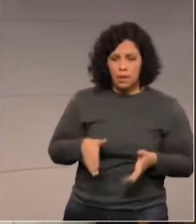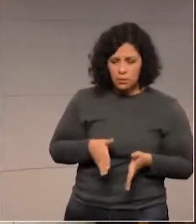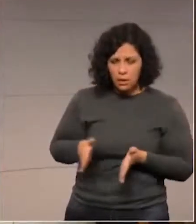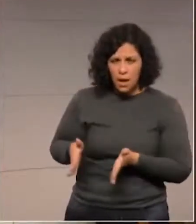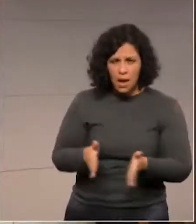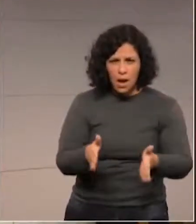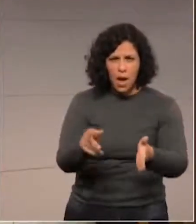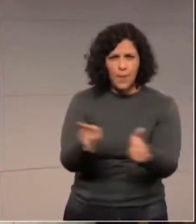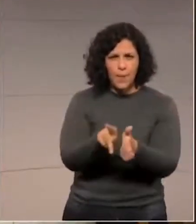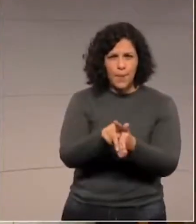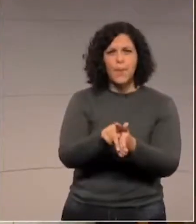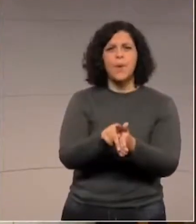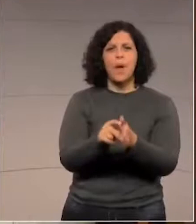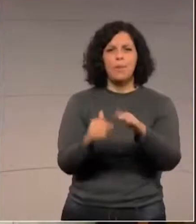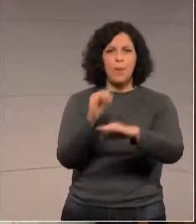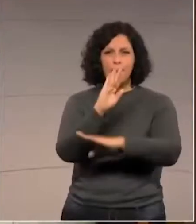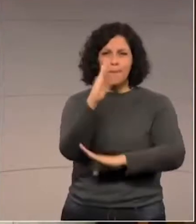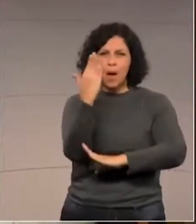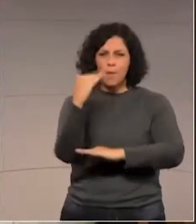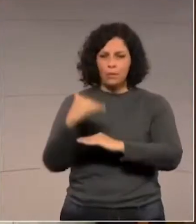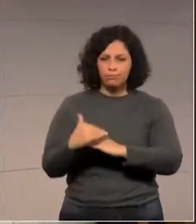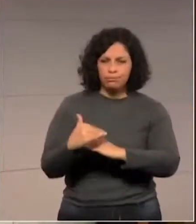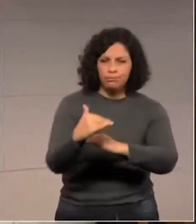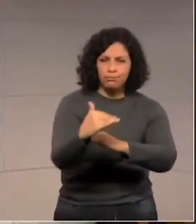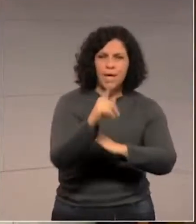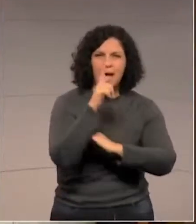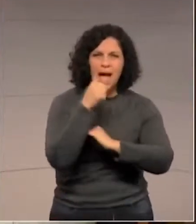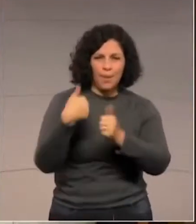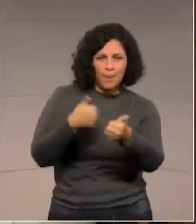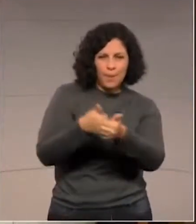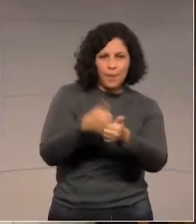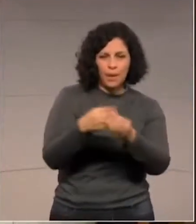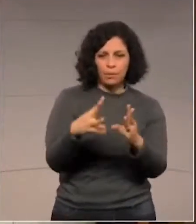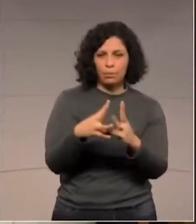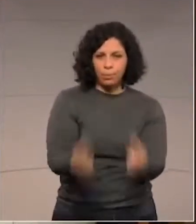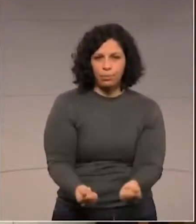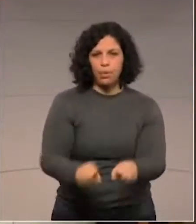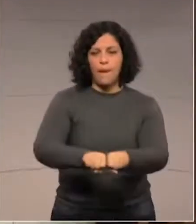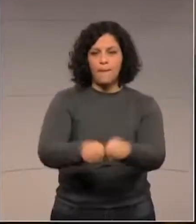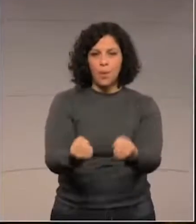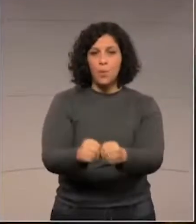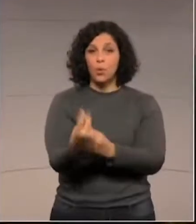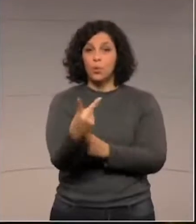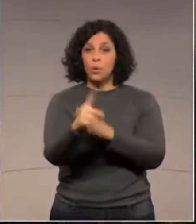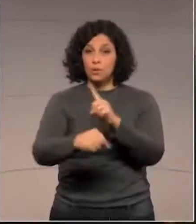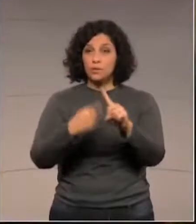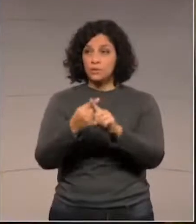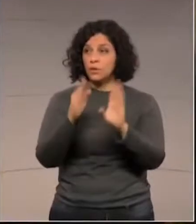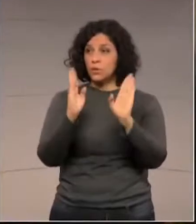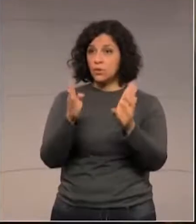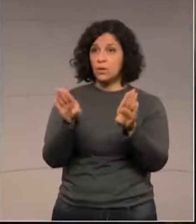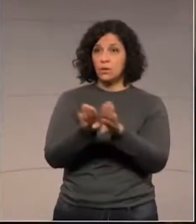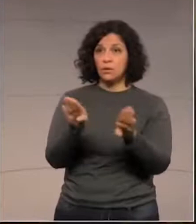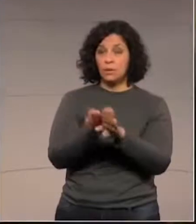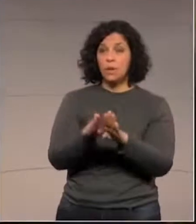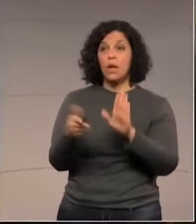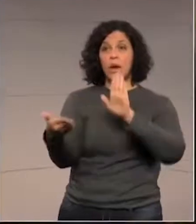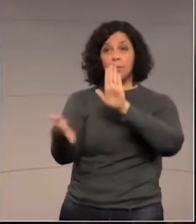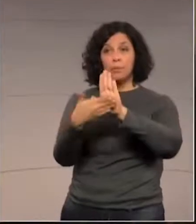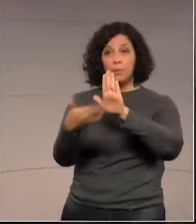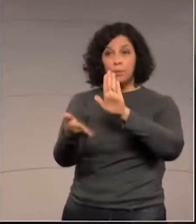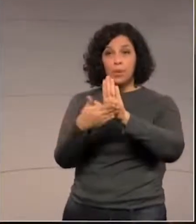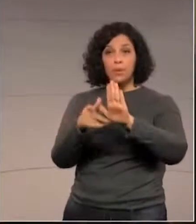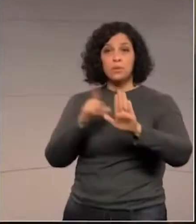Brasília, ele desabou duas vezes, em janeiro e abril, agora recente. Há uma proposta,